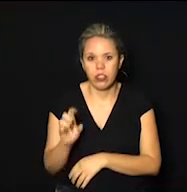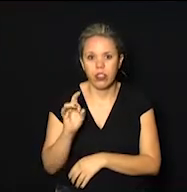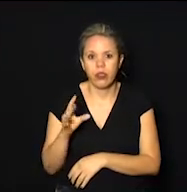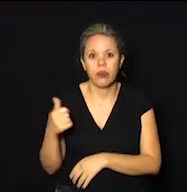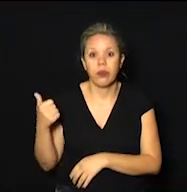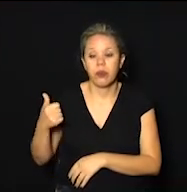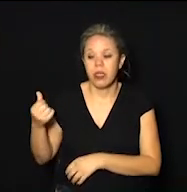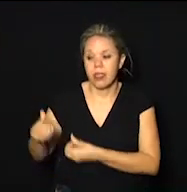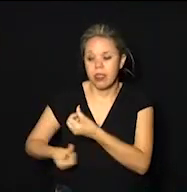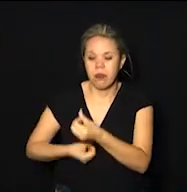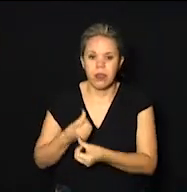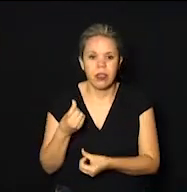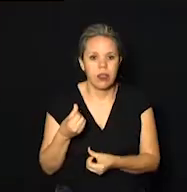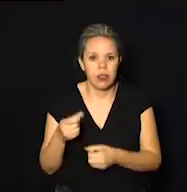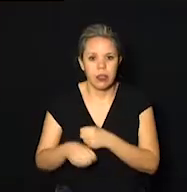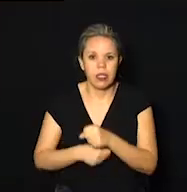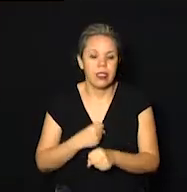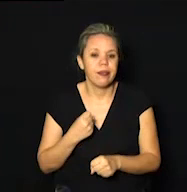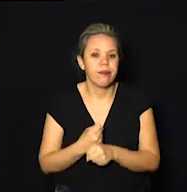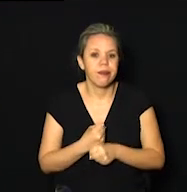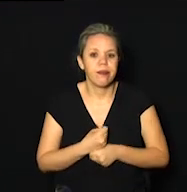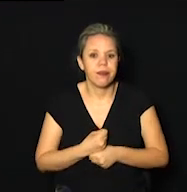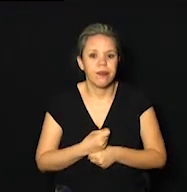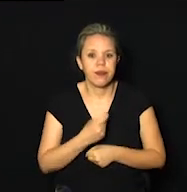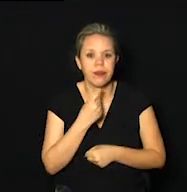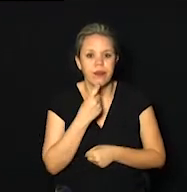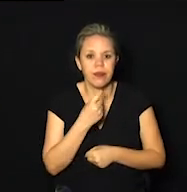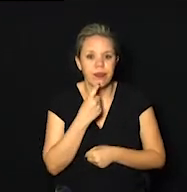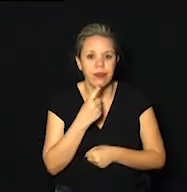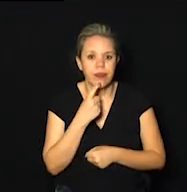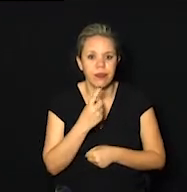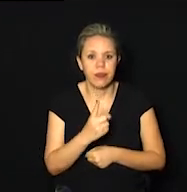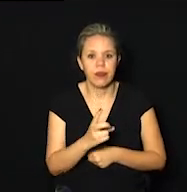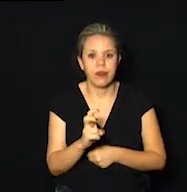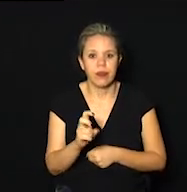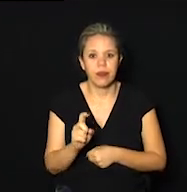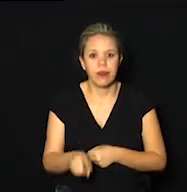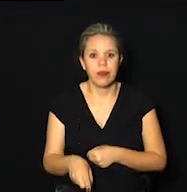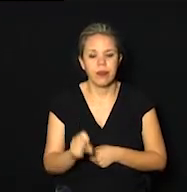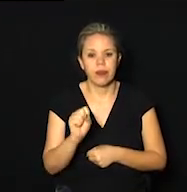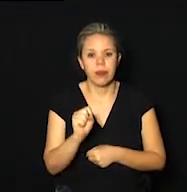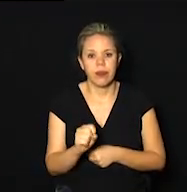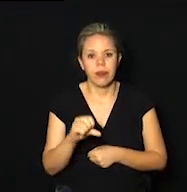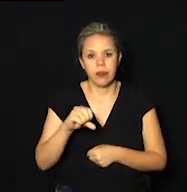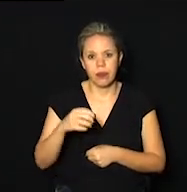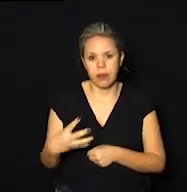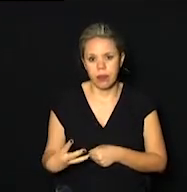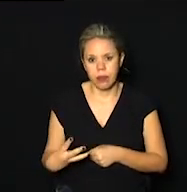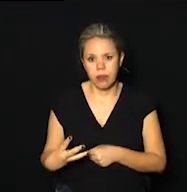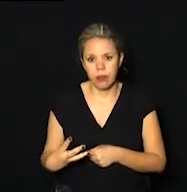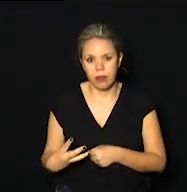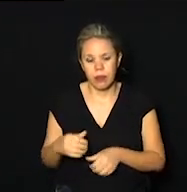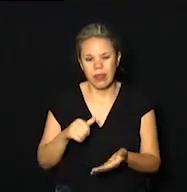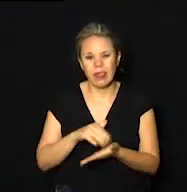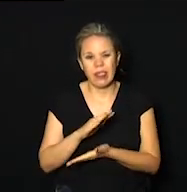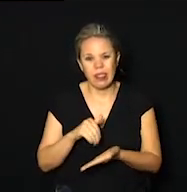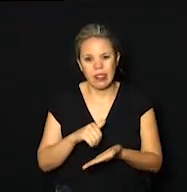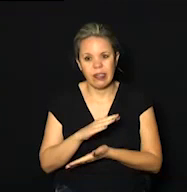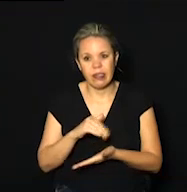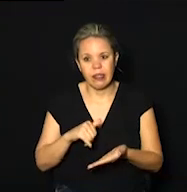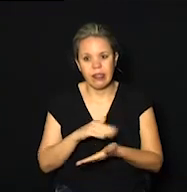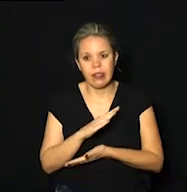primeiro semestre deste ano. Em Campinas, foram 15.894 demissões